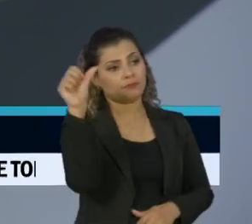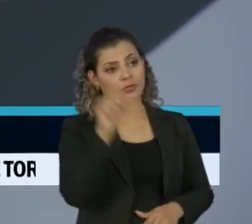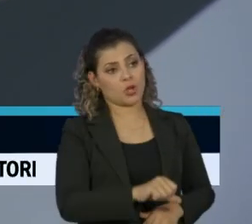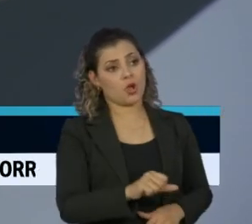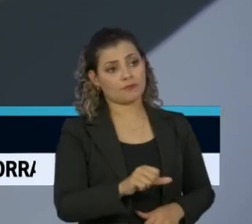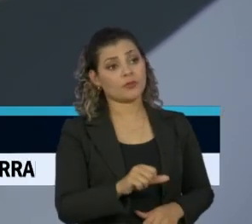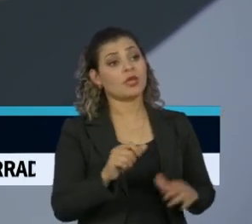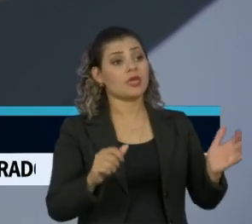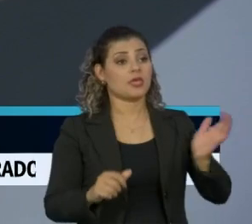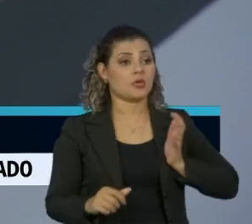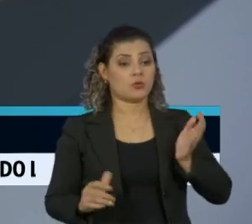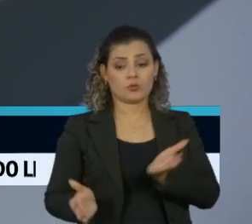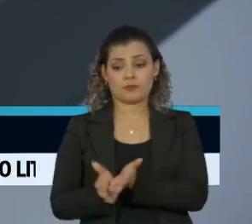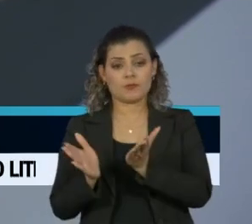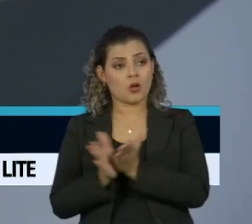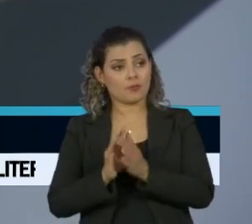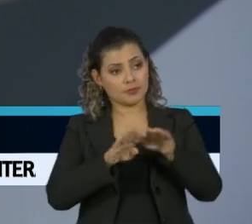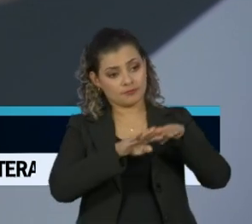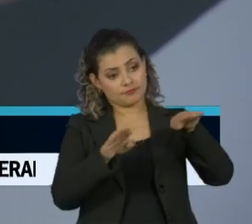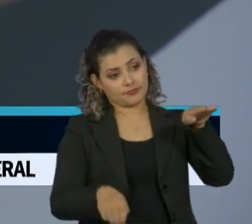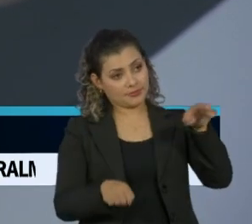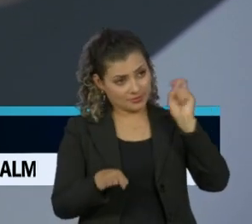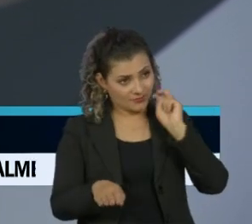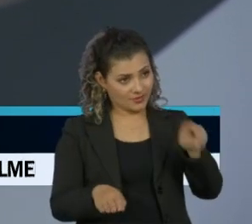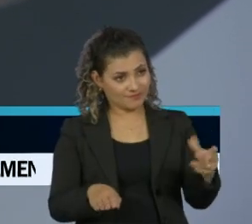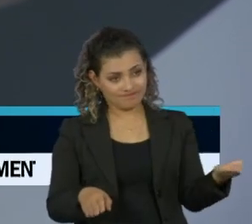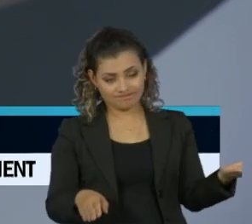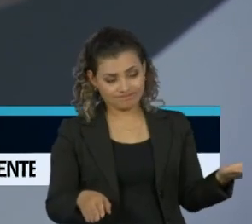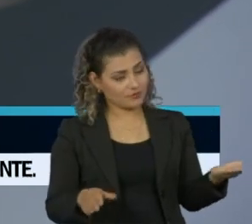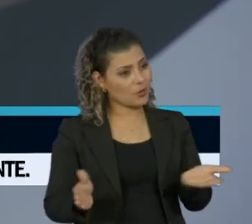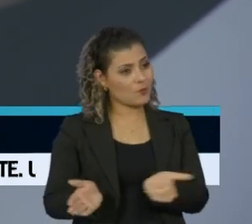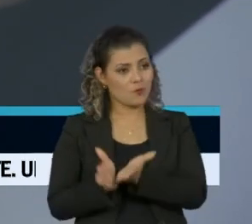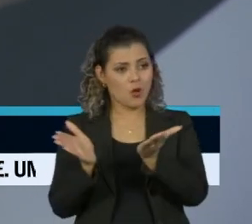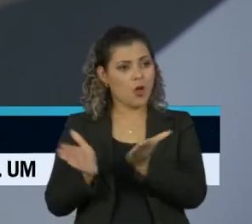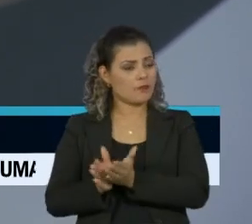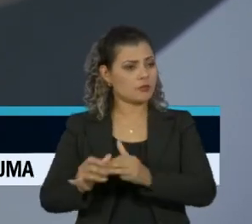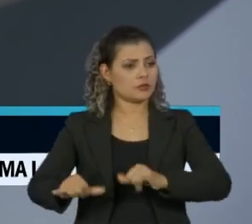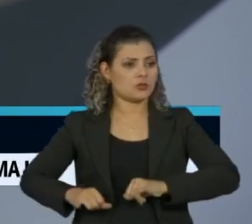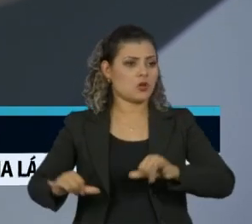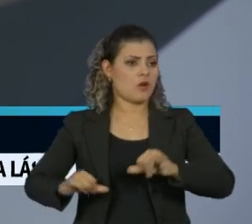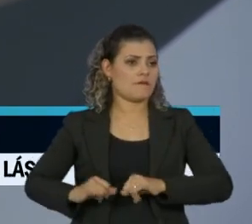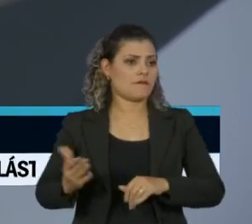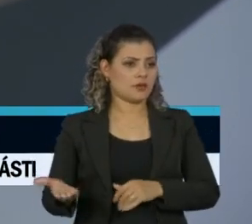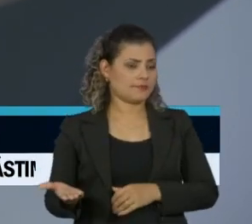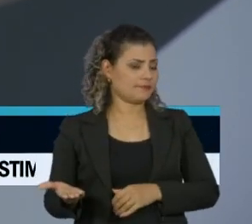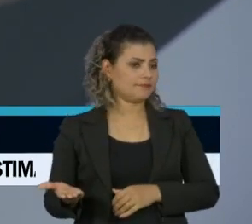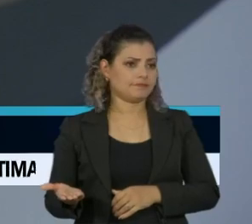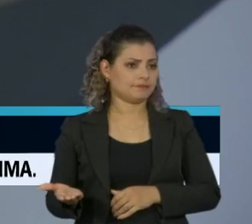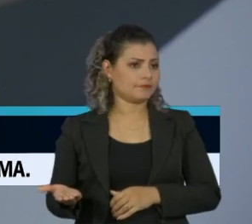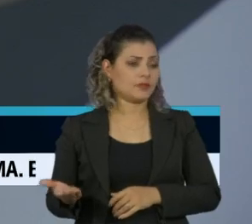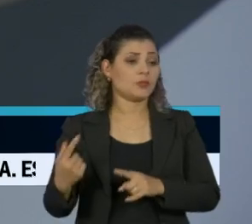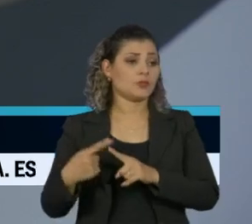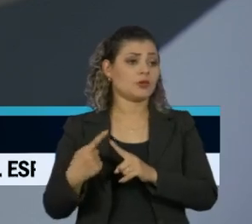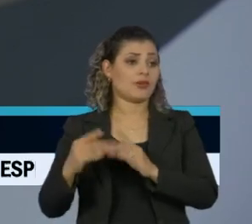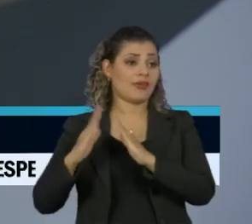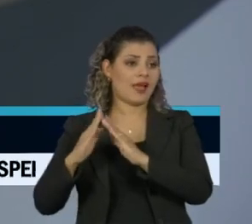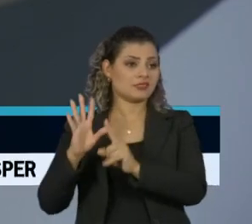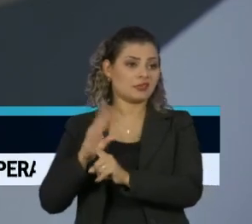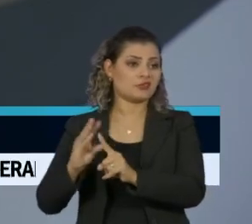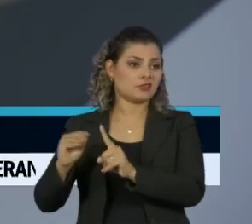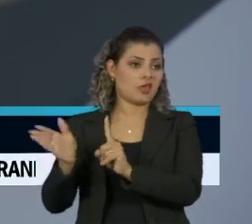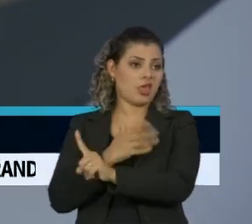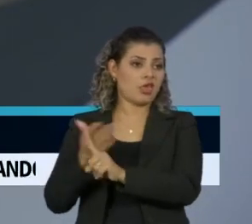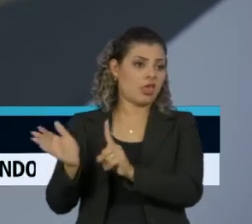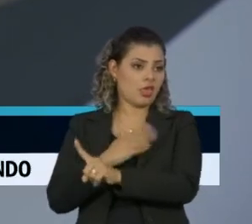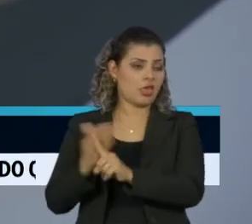existe entre ricos e pobres. Os pobres sofrem abuso mais até do que os ricos em casas crianças, 5 mil